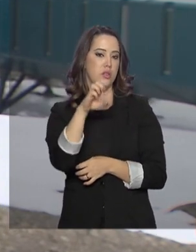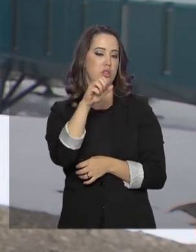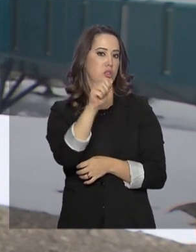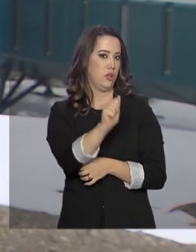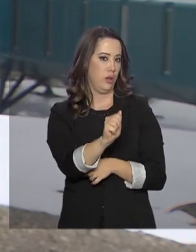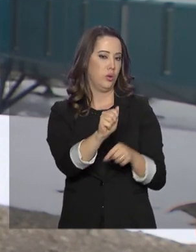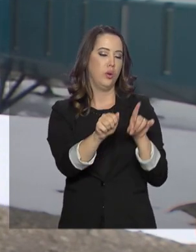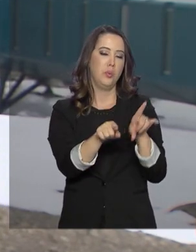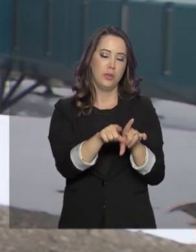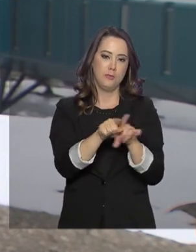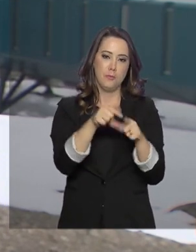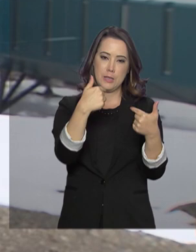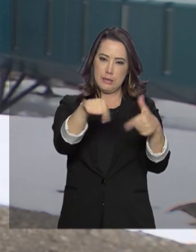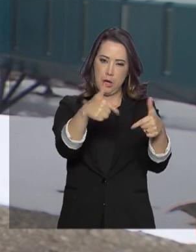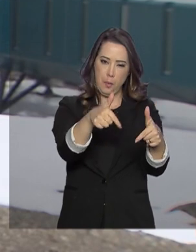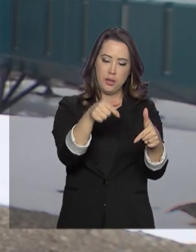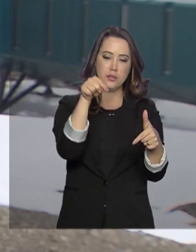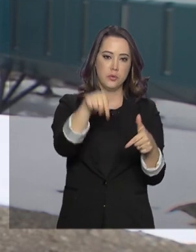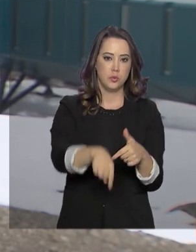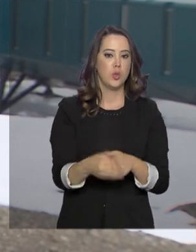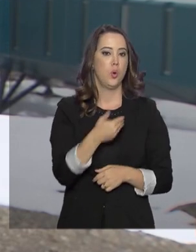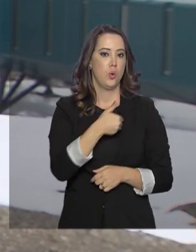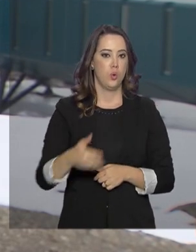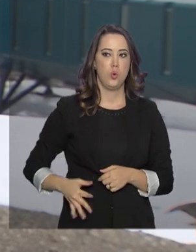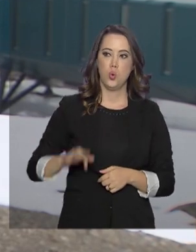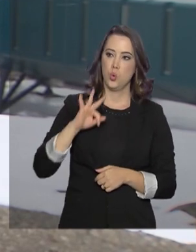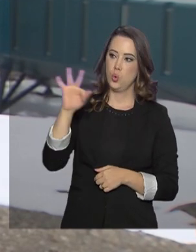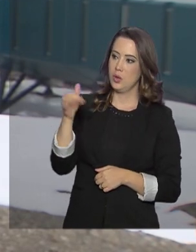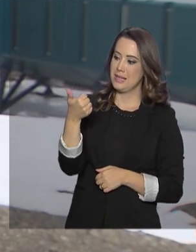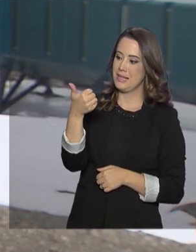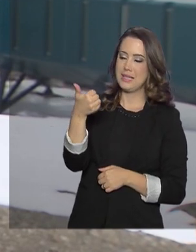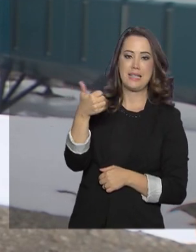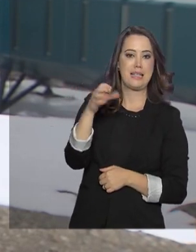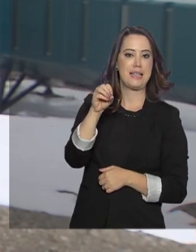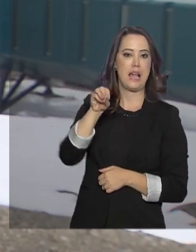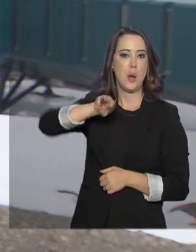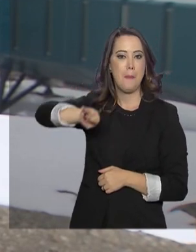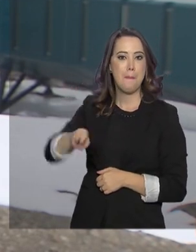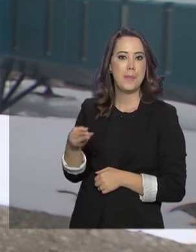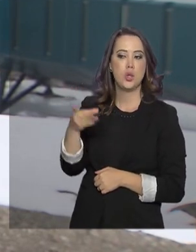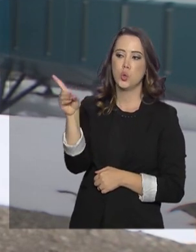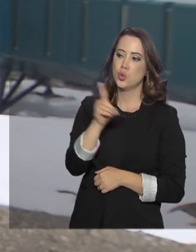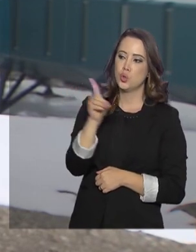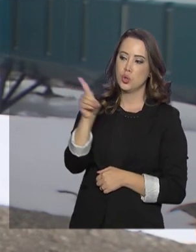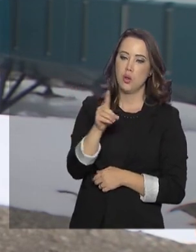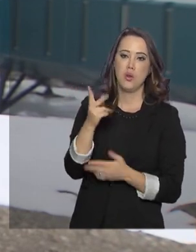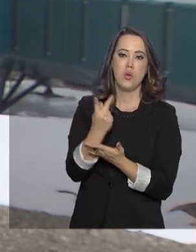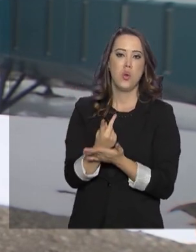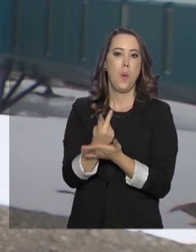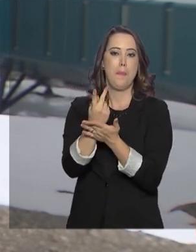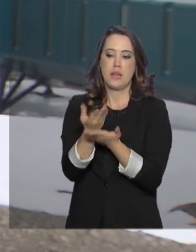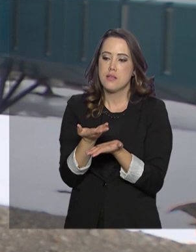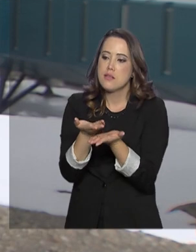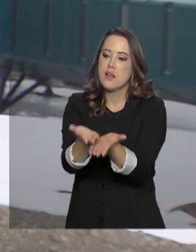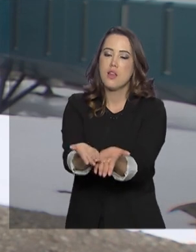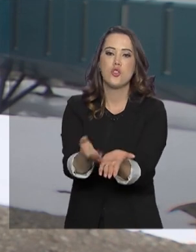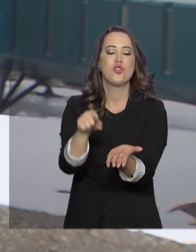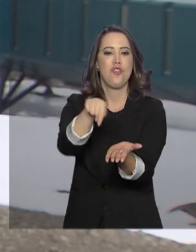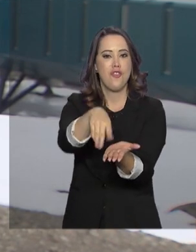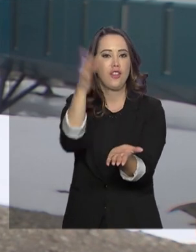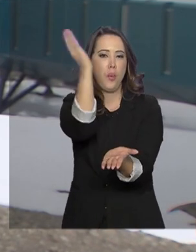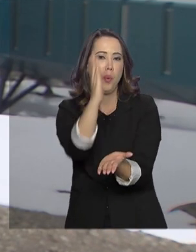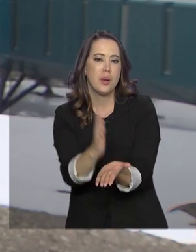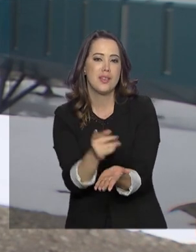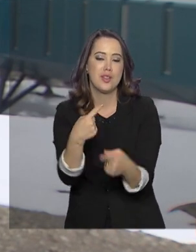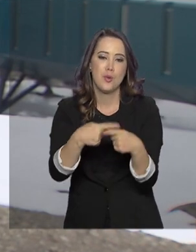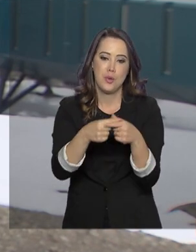estação. governo federal investiu nela quase 100 milhões de dólares. Há um presente que o governo brasileiro está dando para o país. Afinal, a